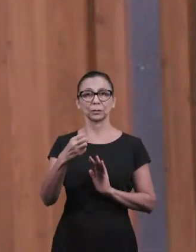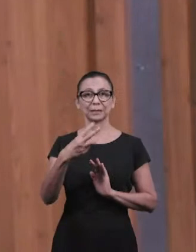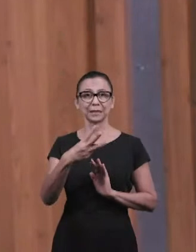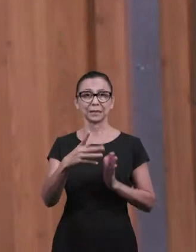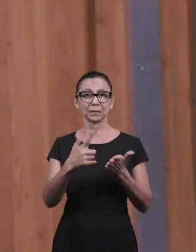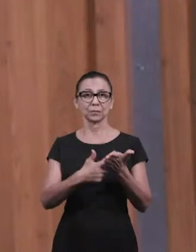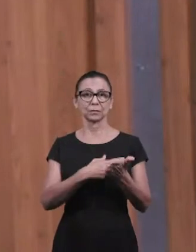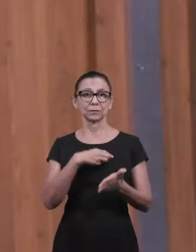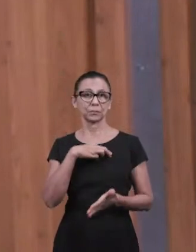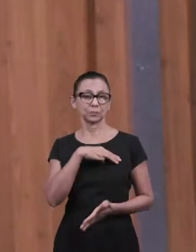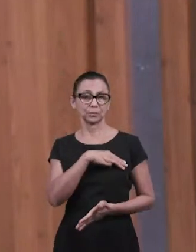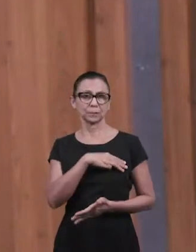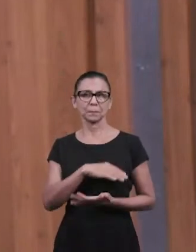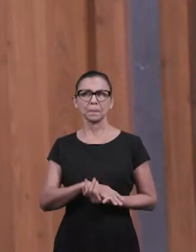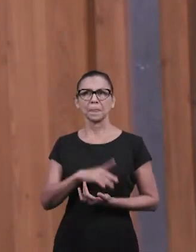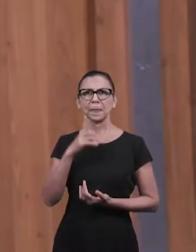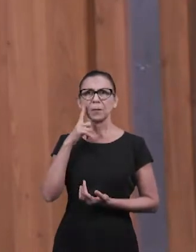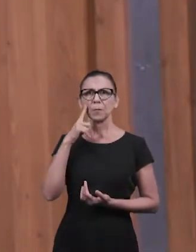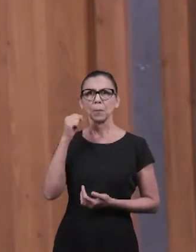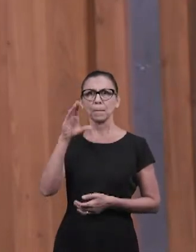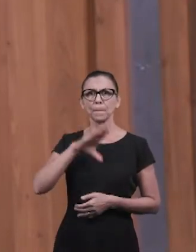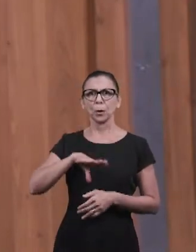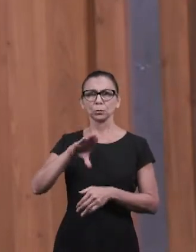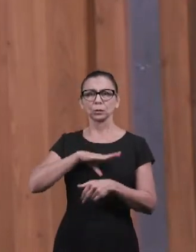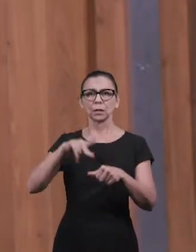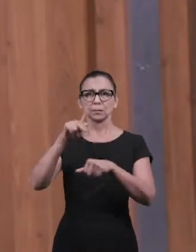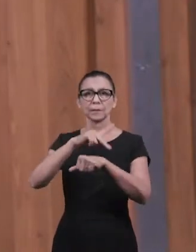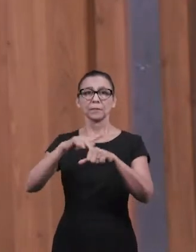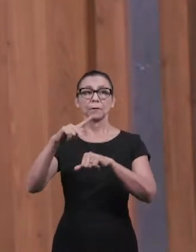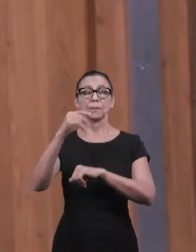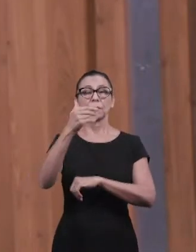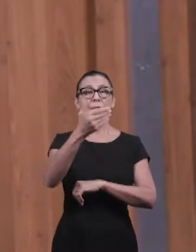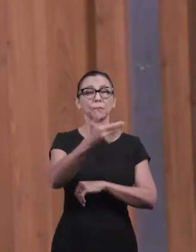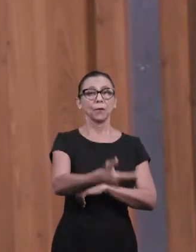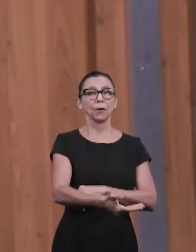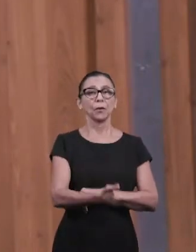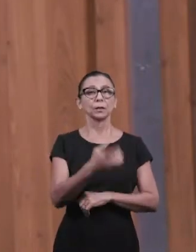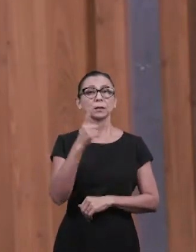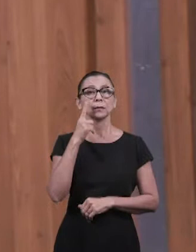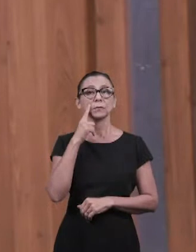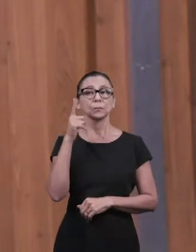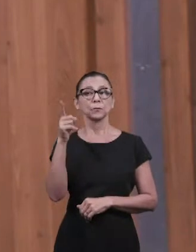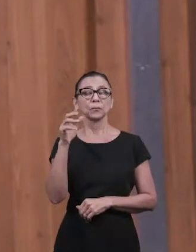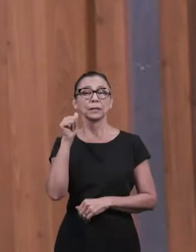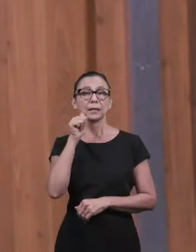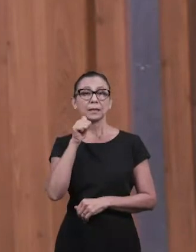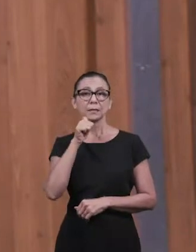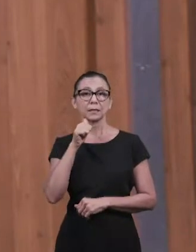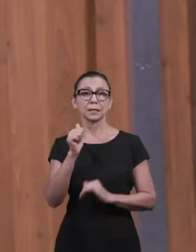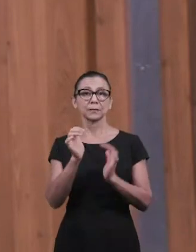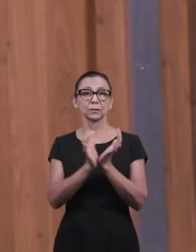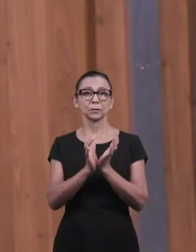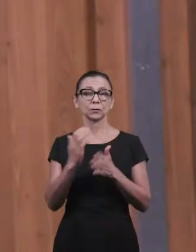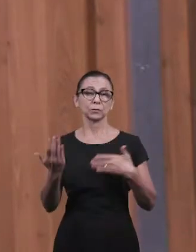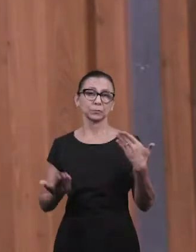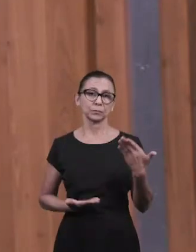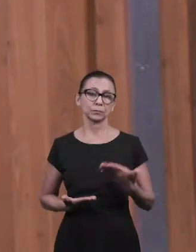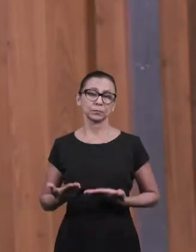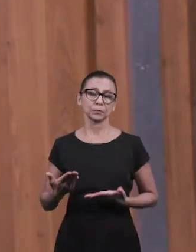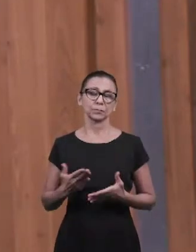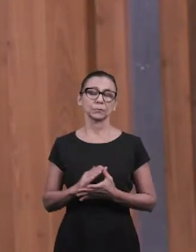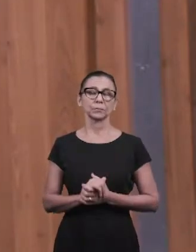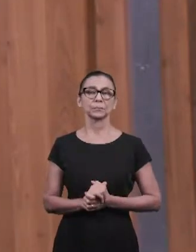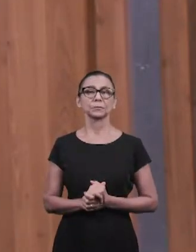E quem vai dar essa resposta, essa resposta virá para nós lá de Portugal, é o nosso irmão, a nossa irmã Dilcilane, do grupo de